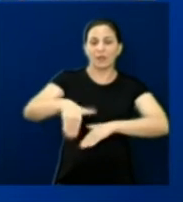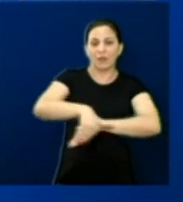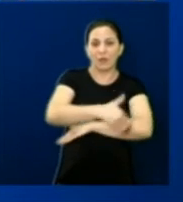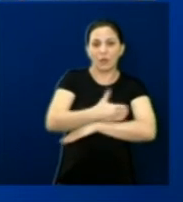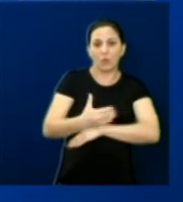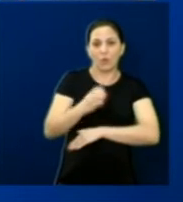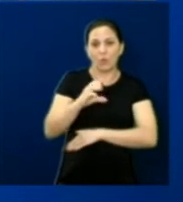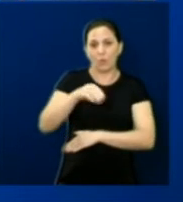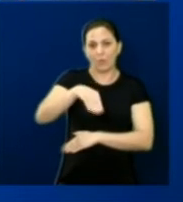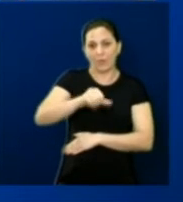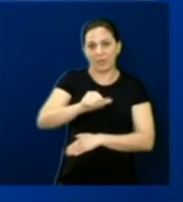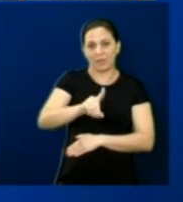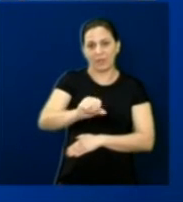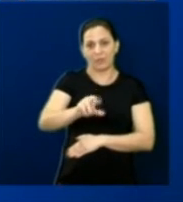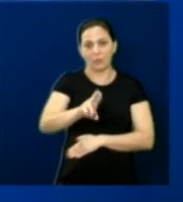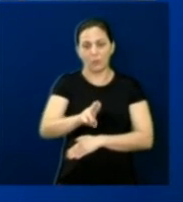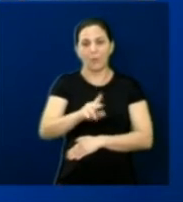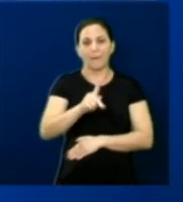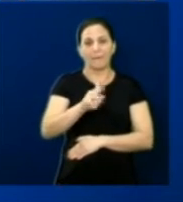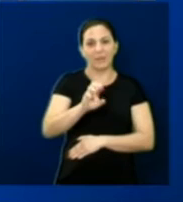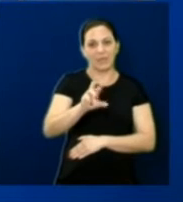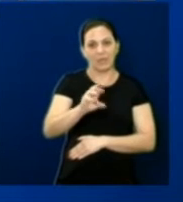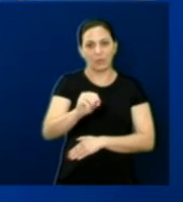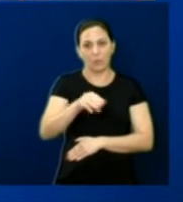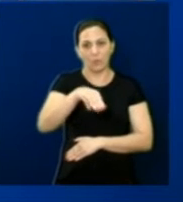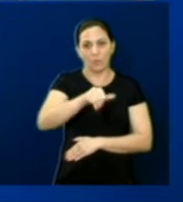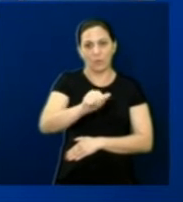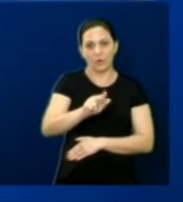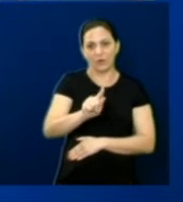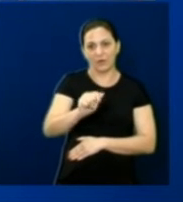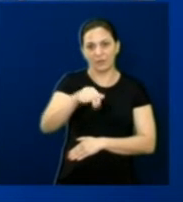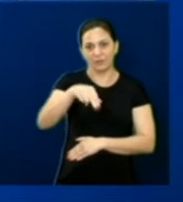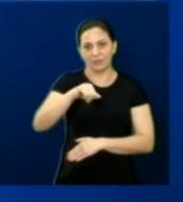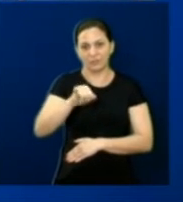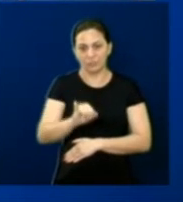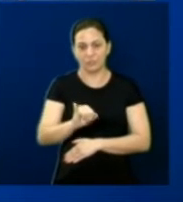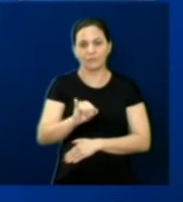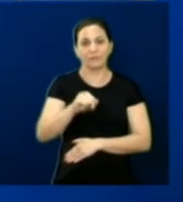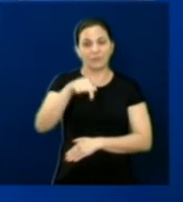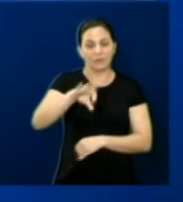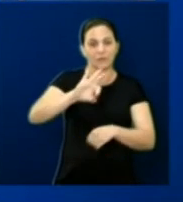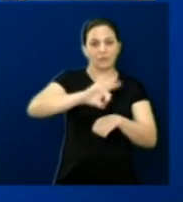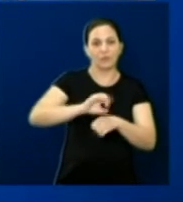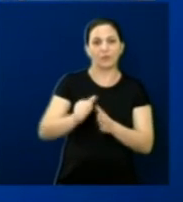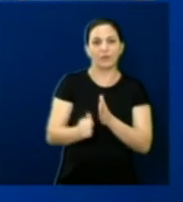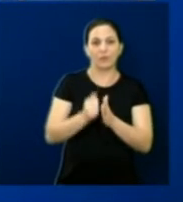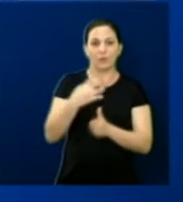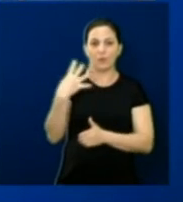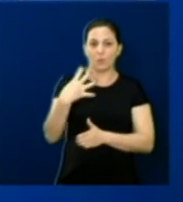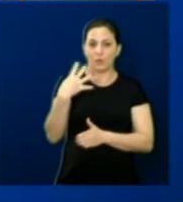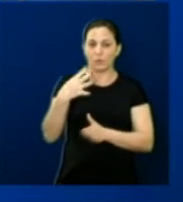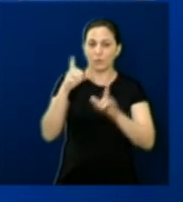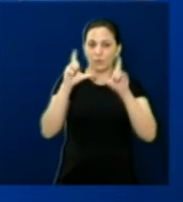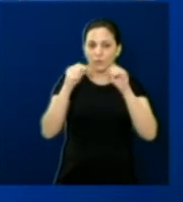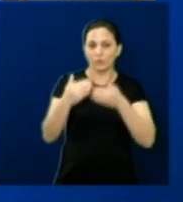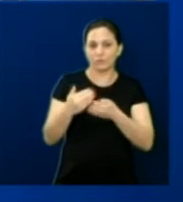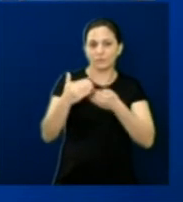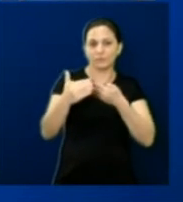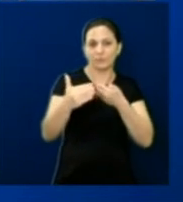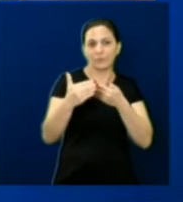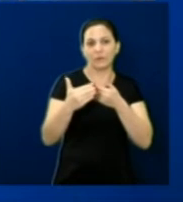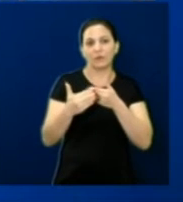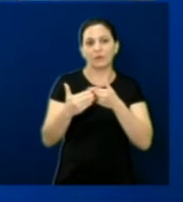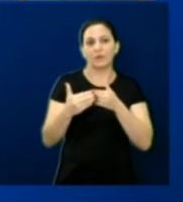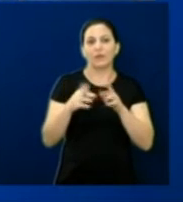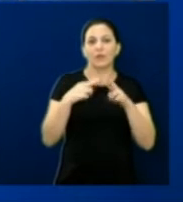Comendador Pedro Morgante, 2231, no centro da nossa cidade. As próximas quatro fotos são da reunião